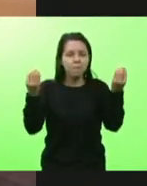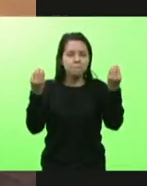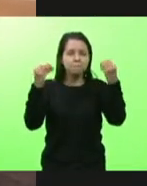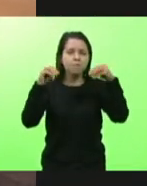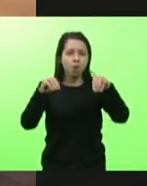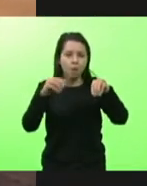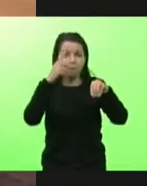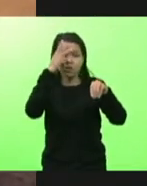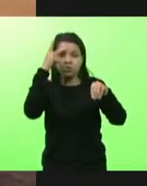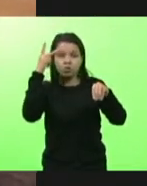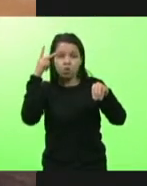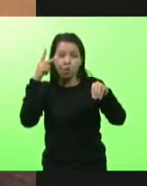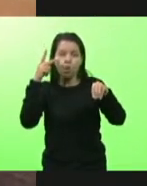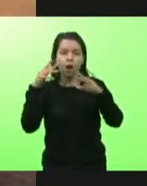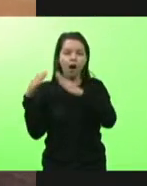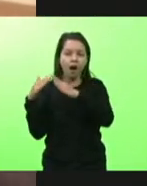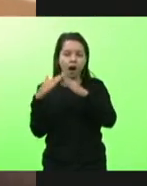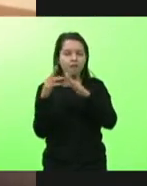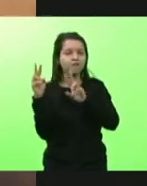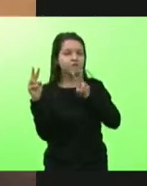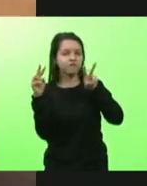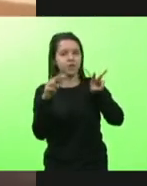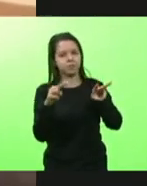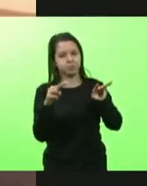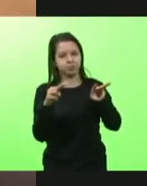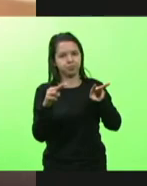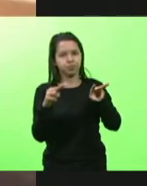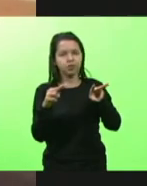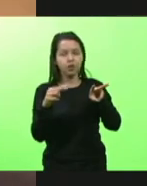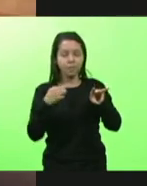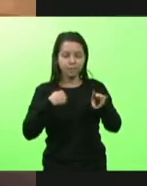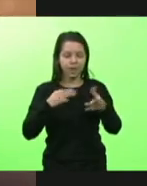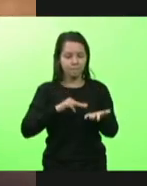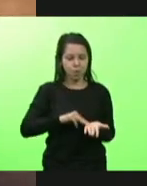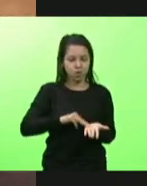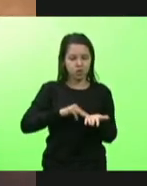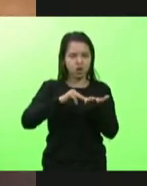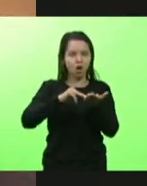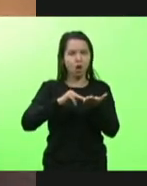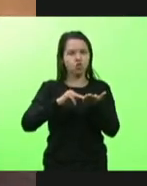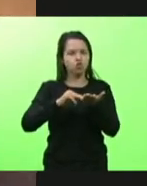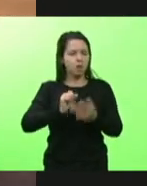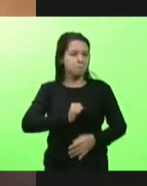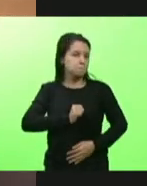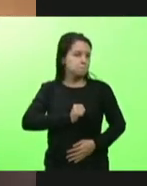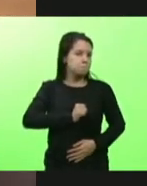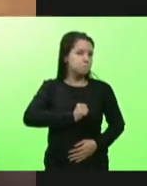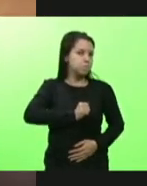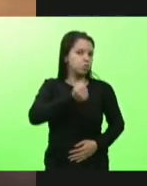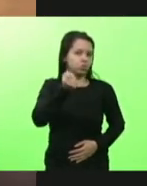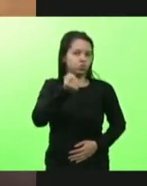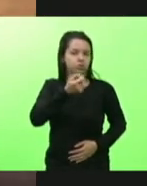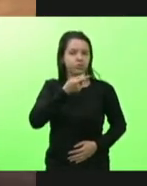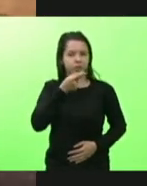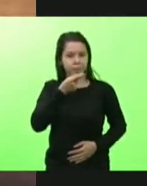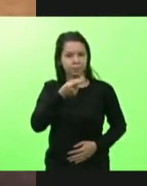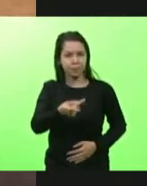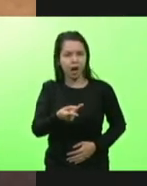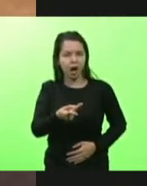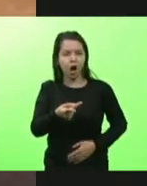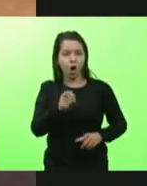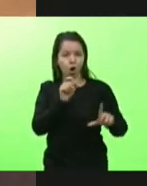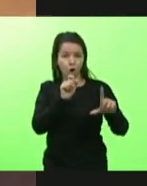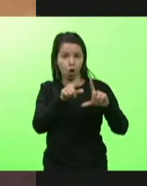minha moção de repúdio verbal aqui, a Globolixo, que jogou